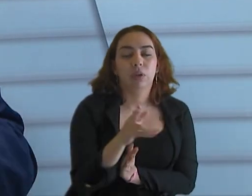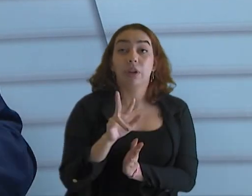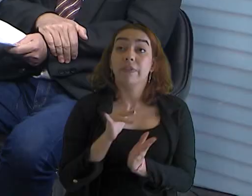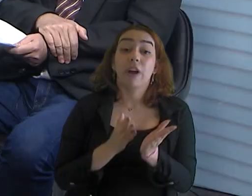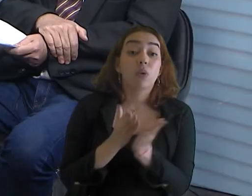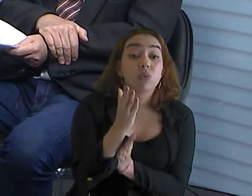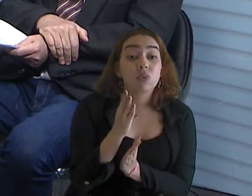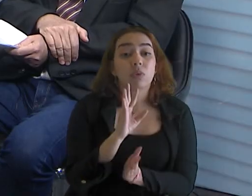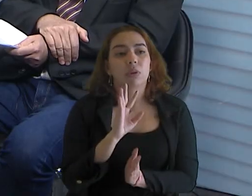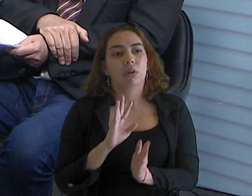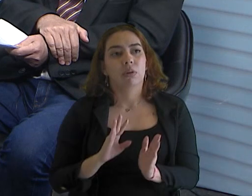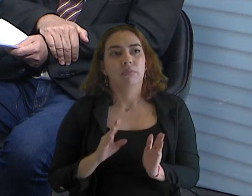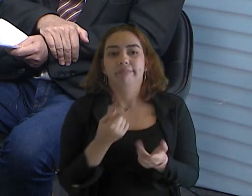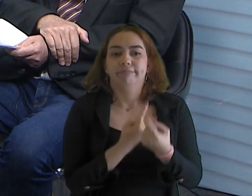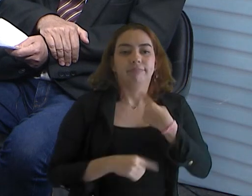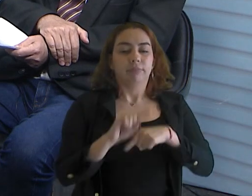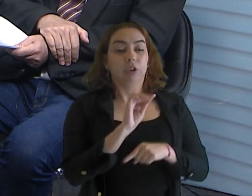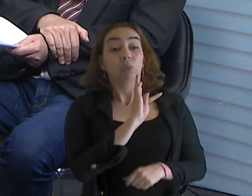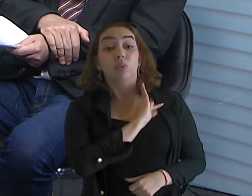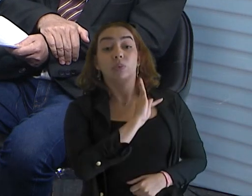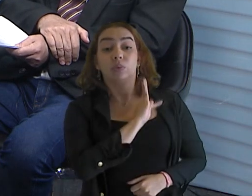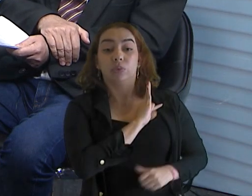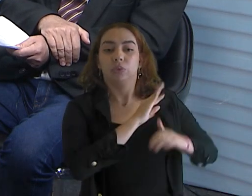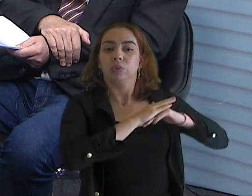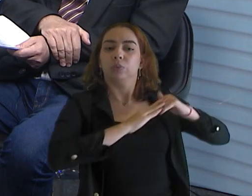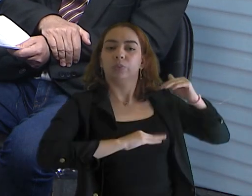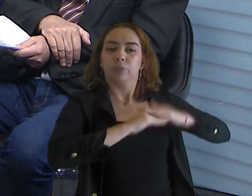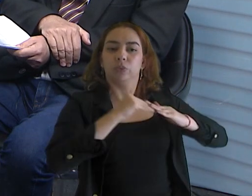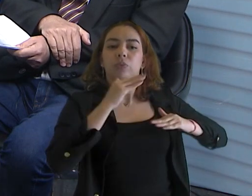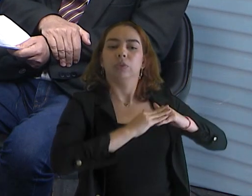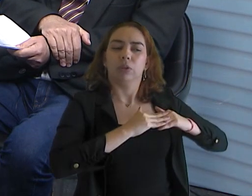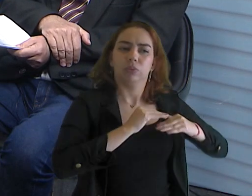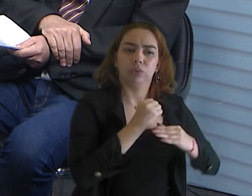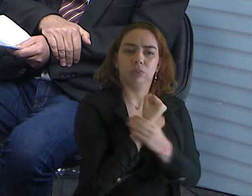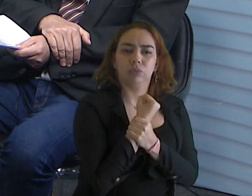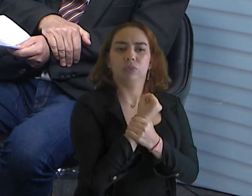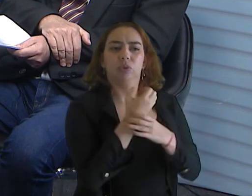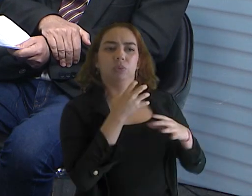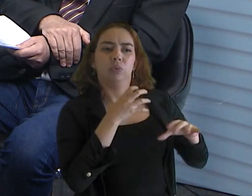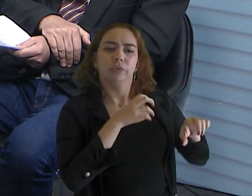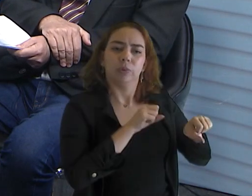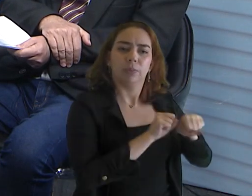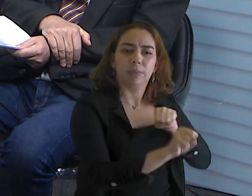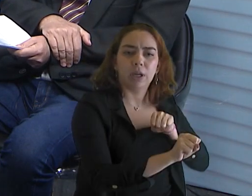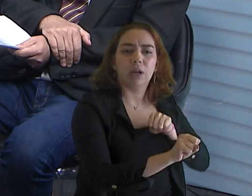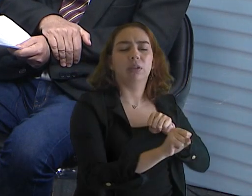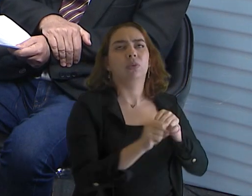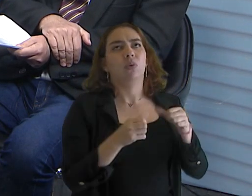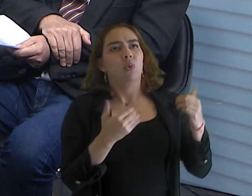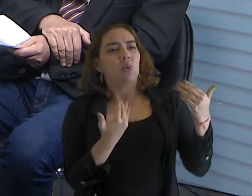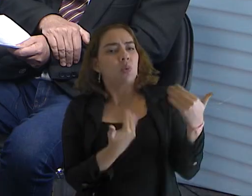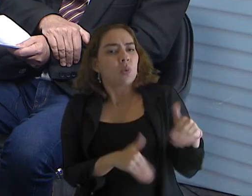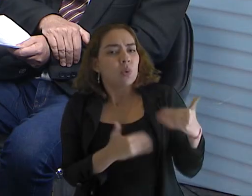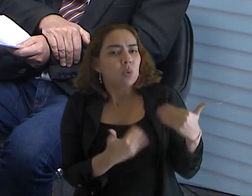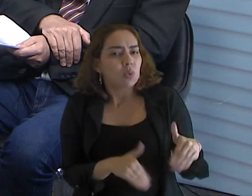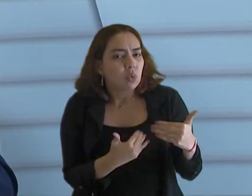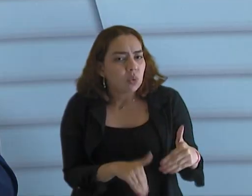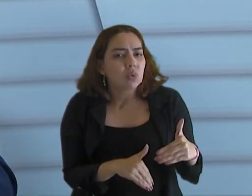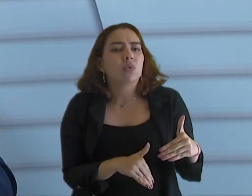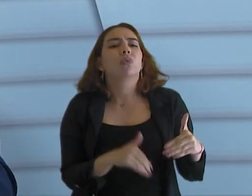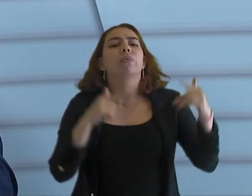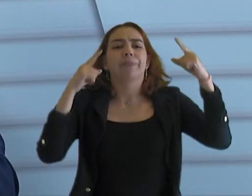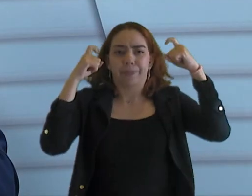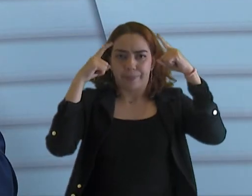corpo técnico extremamente... Um corpo técnico extremamente preparado, qualificado. Concurso público difícil. São servidores que